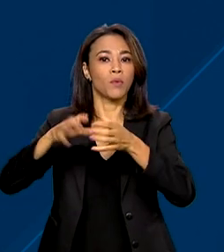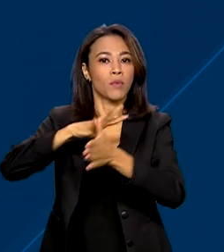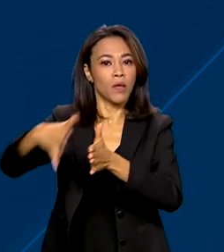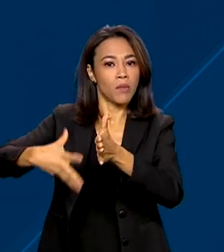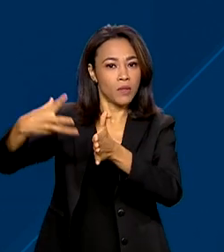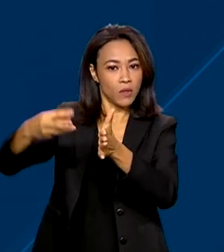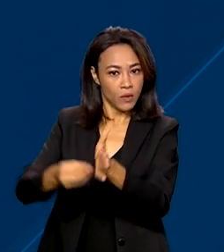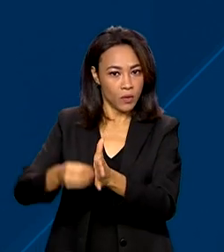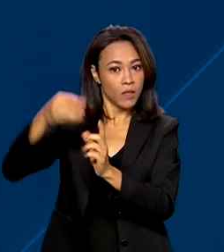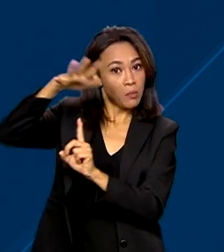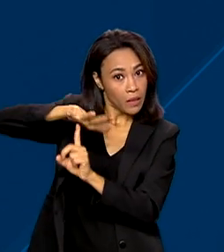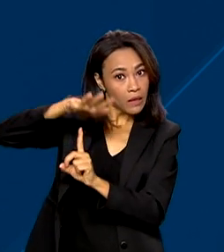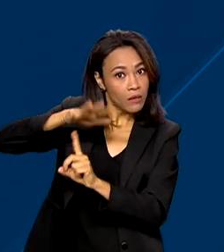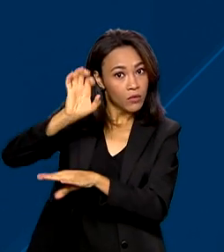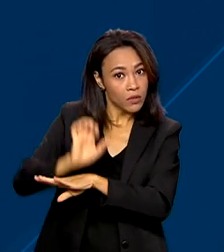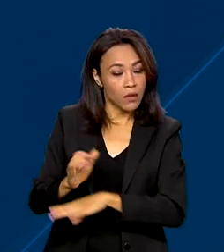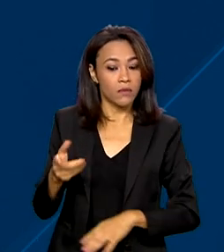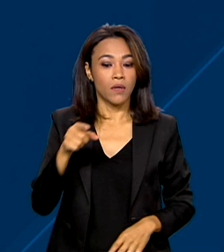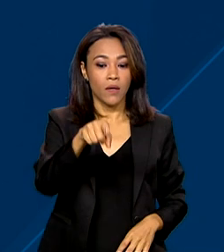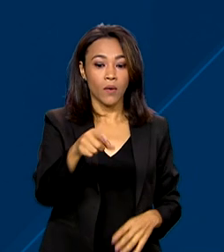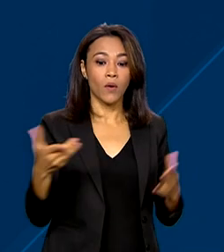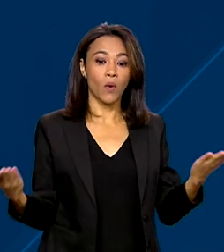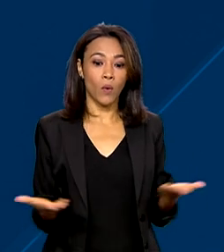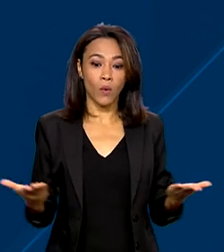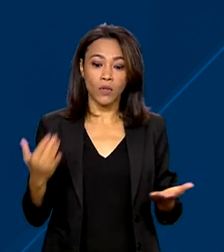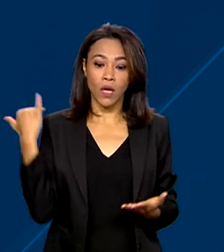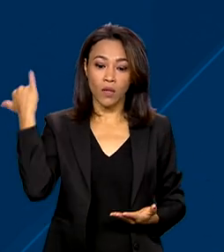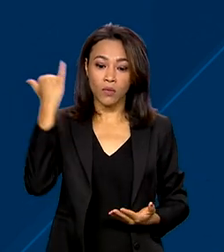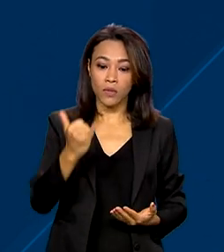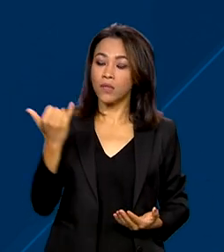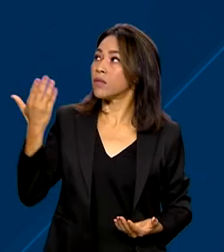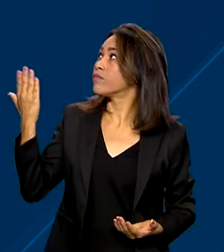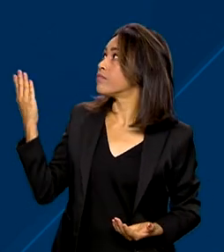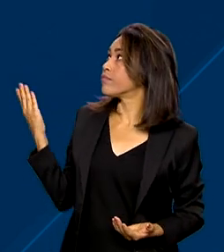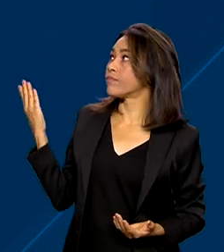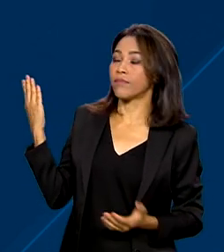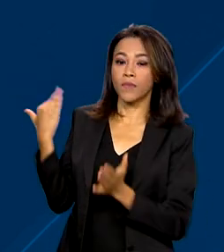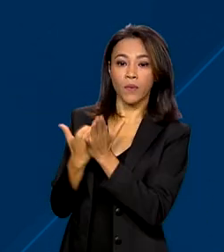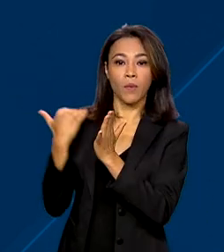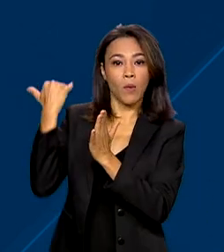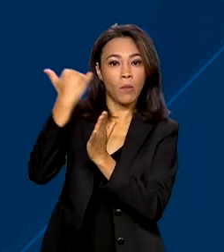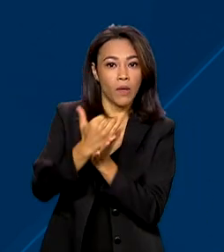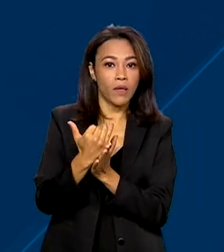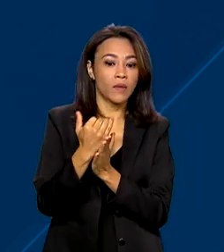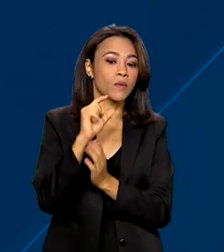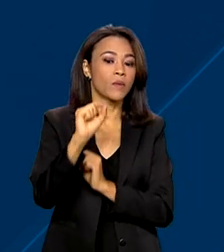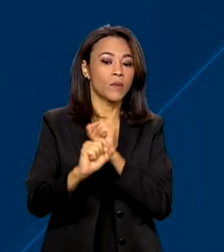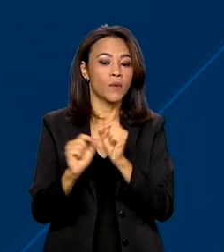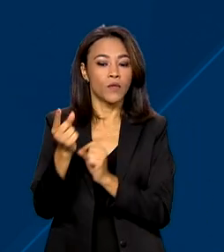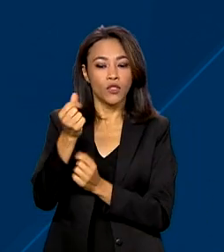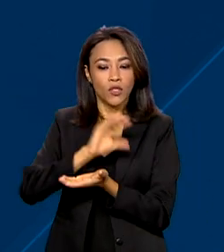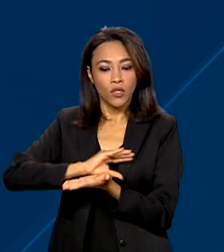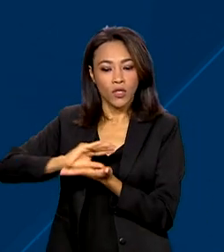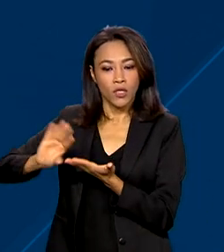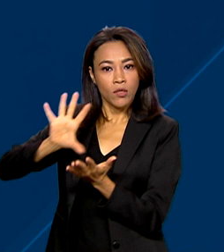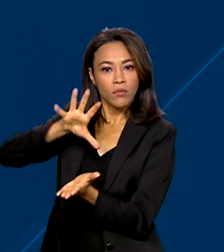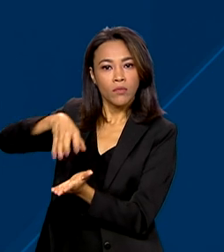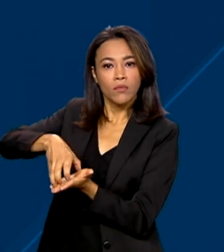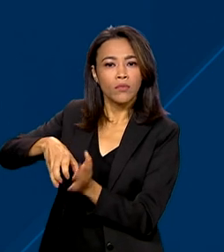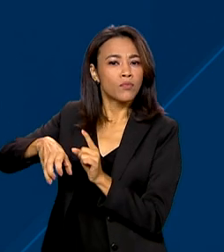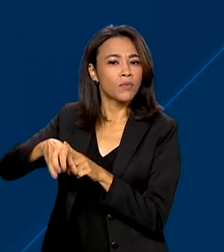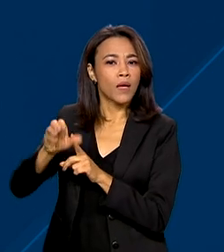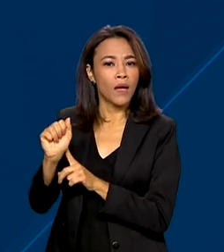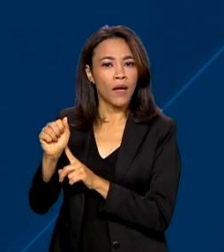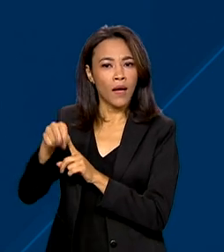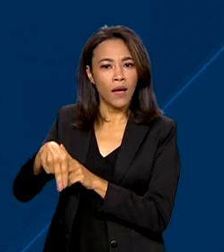ministro dos Portos, Márcio França, anuncia hoje, aqui em Brasília, um aumento no repasse para a ANTAC, a Agência Nacional de Transportes